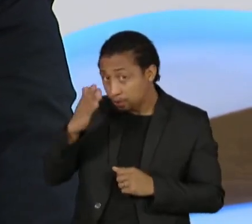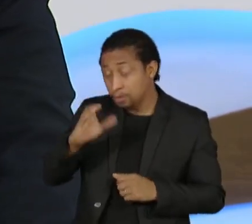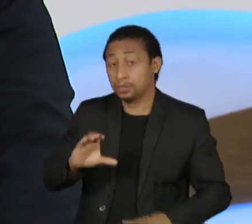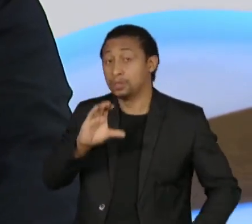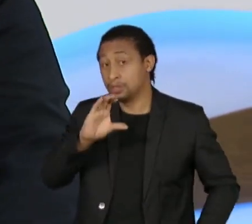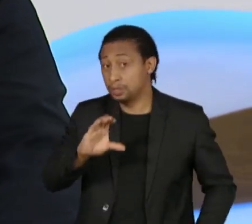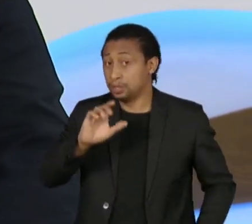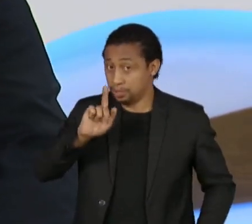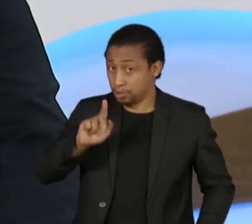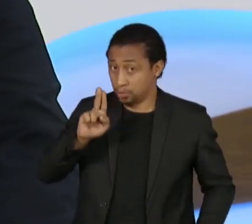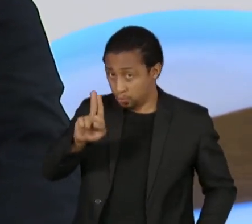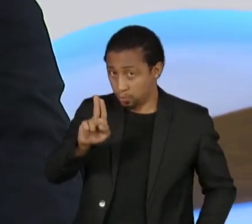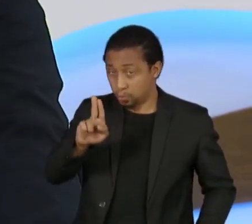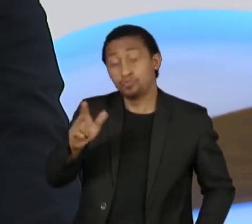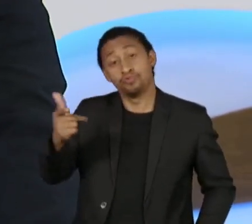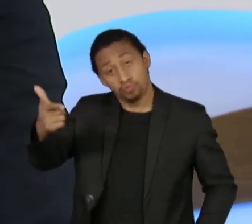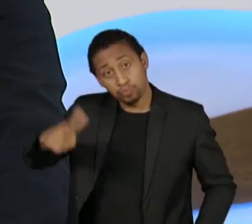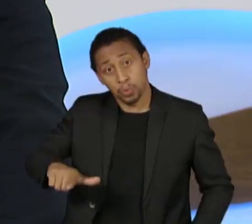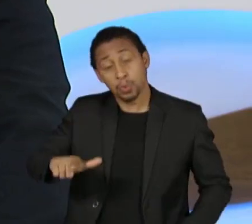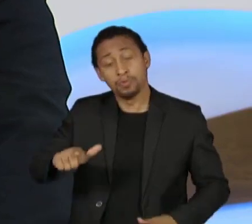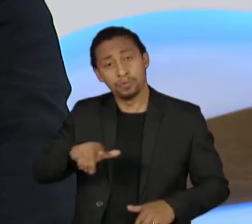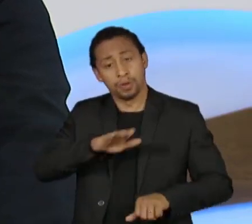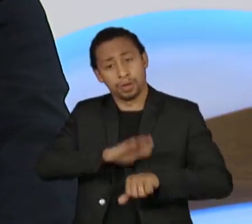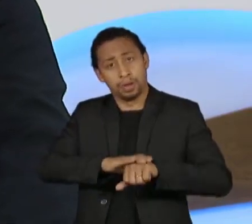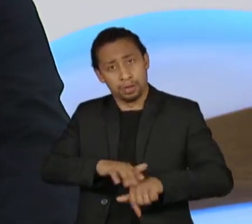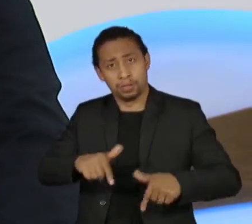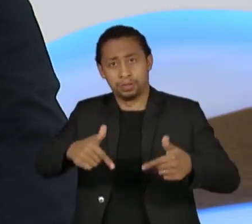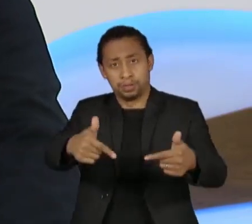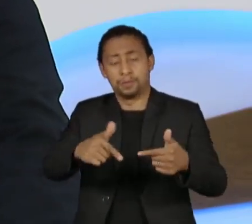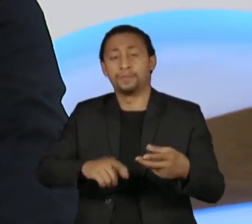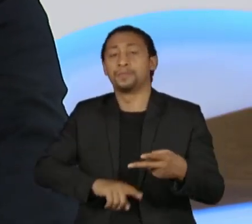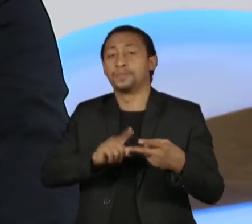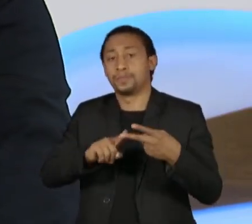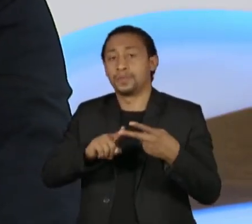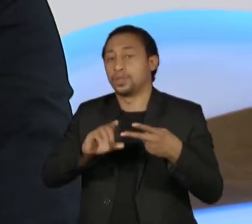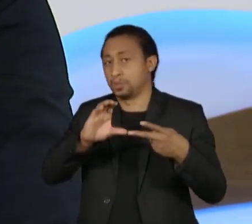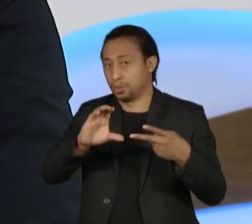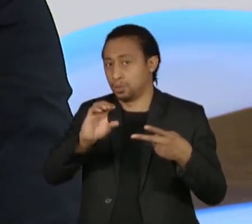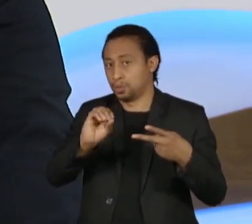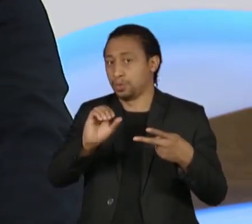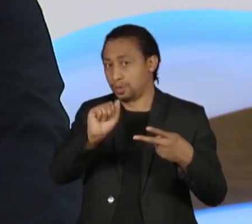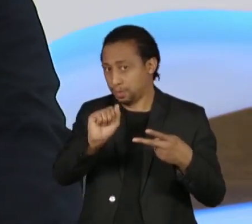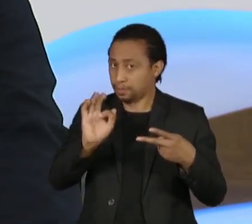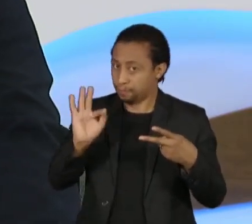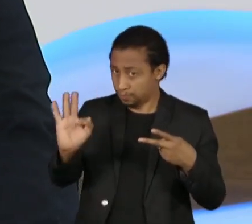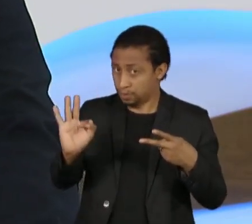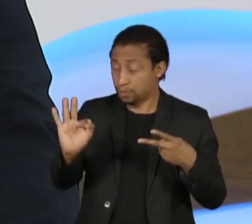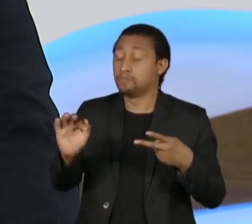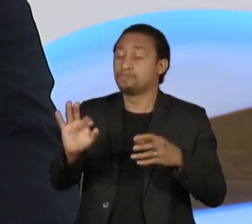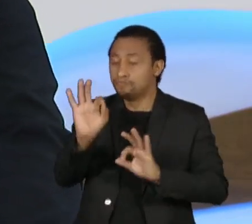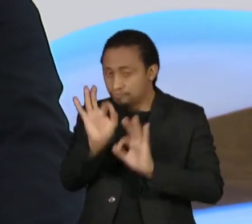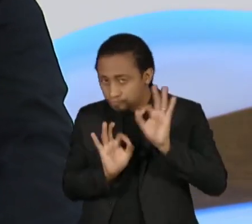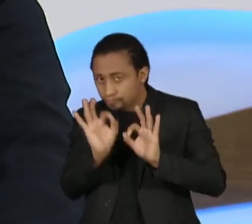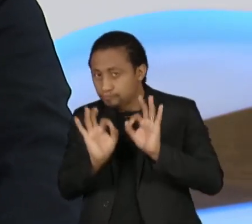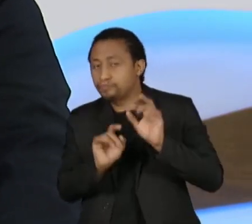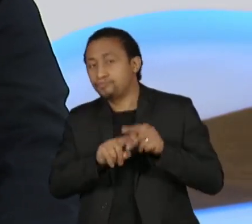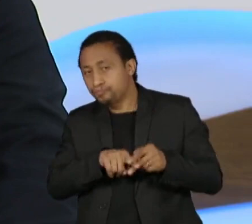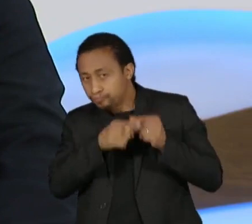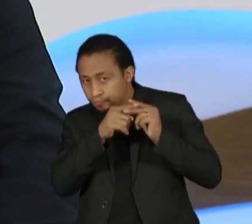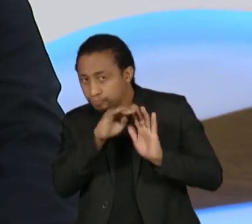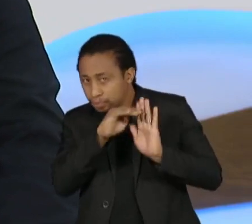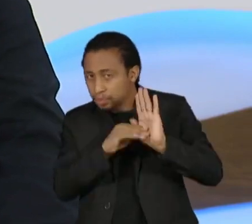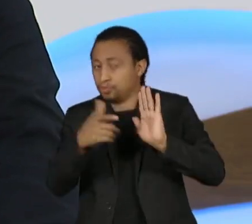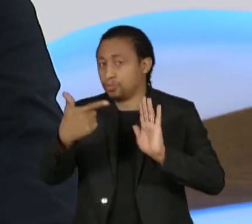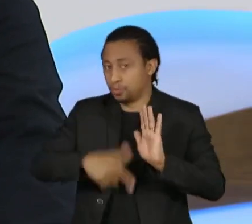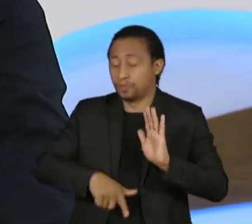ganhar novamente protagonismo. Veja o caso do COAF, que vai receber um reenquadramento. Mesmo a Polícia